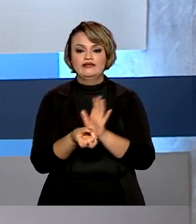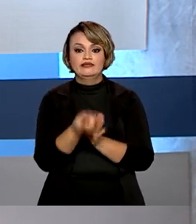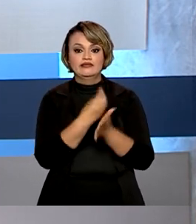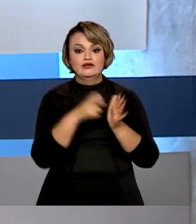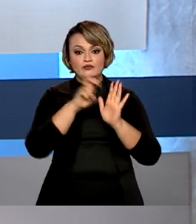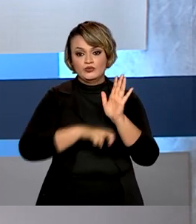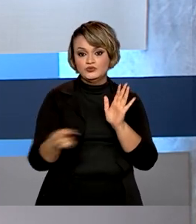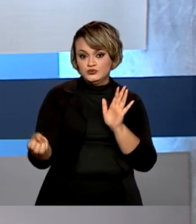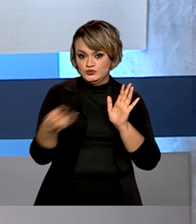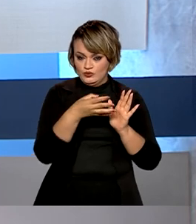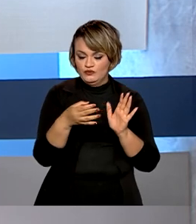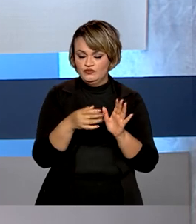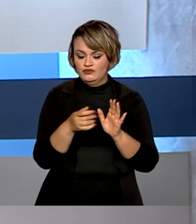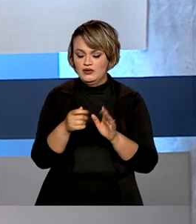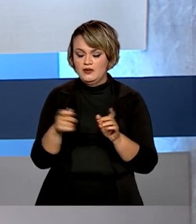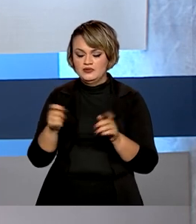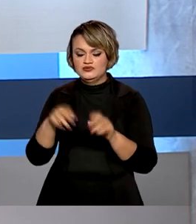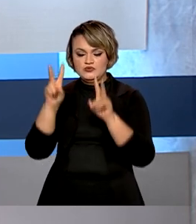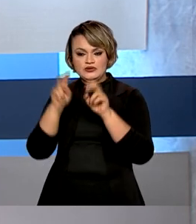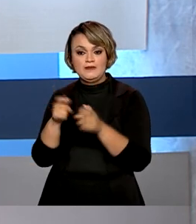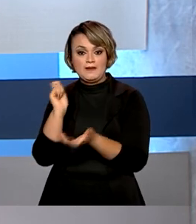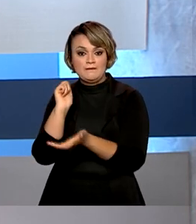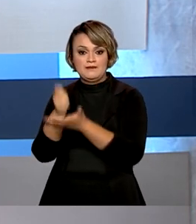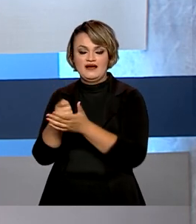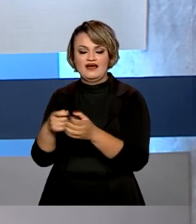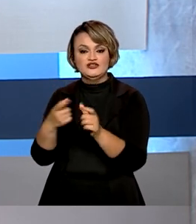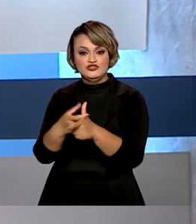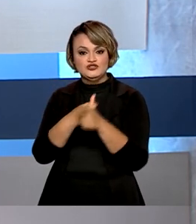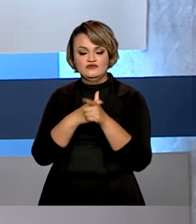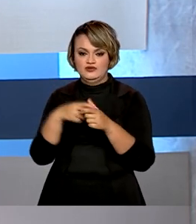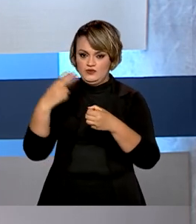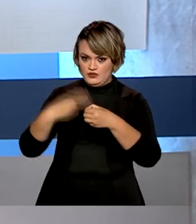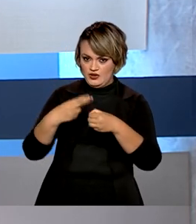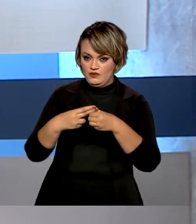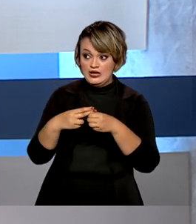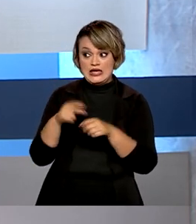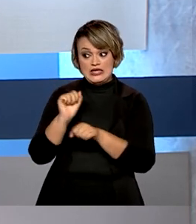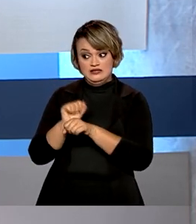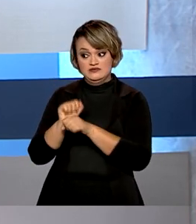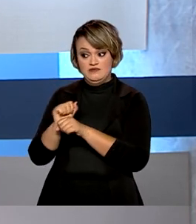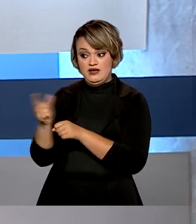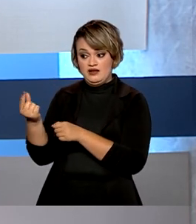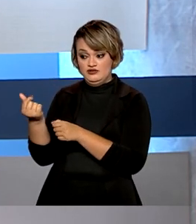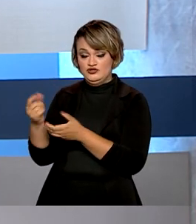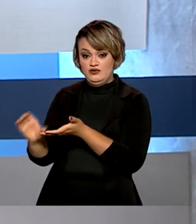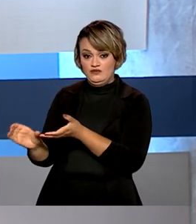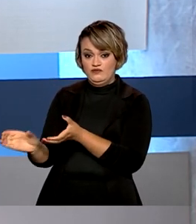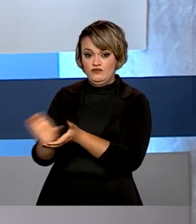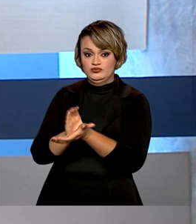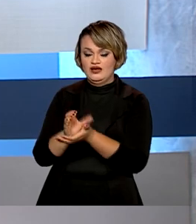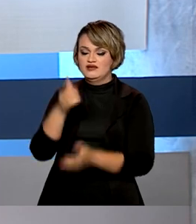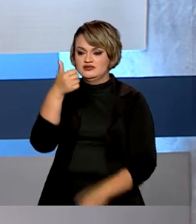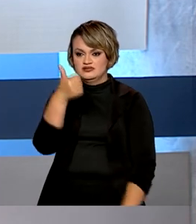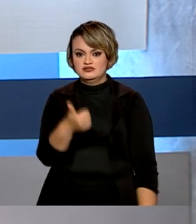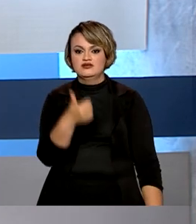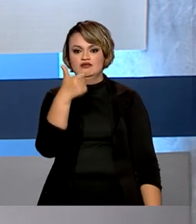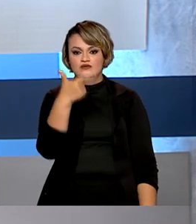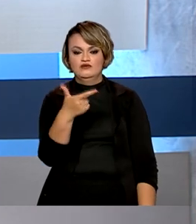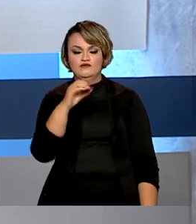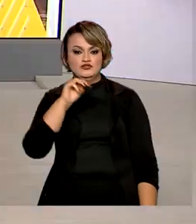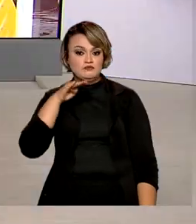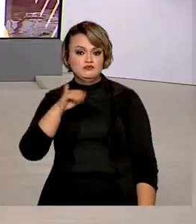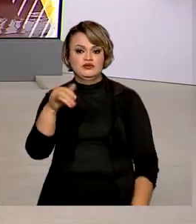seus débitos com a União. A estimativa do governo federal é receber pelo menos 120 bilhões de reais com os novos